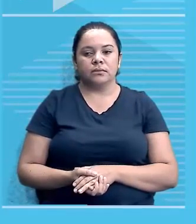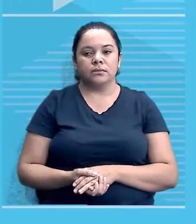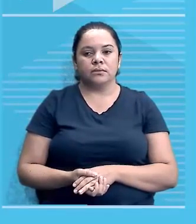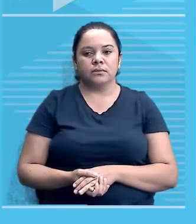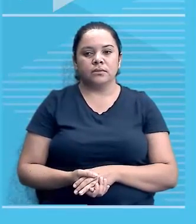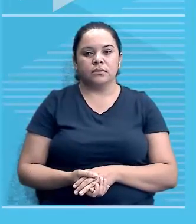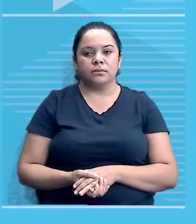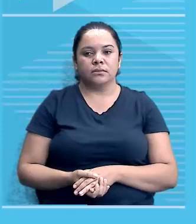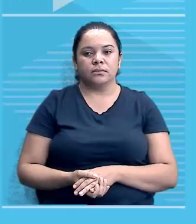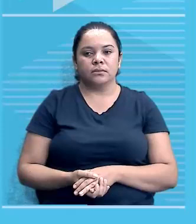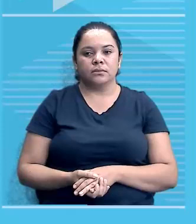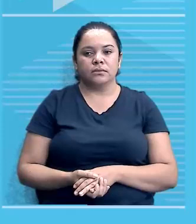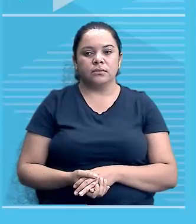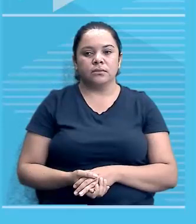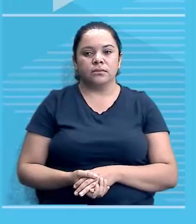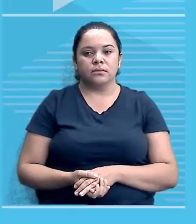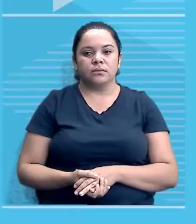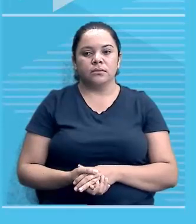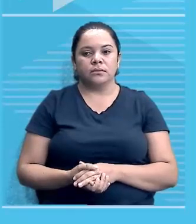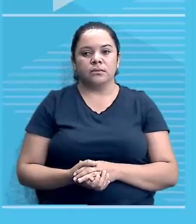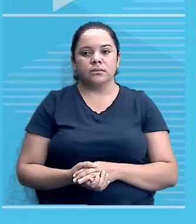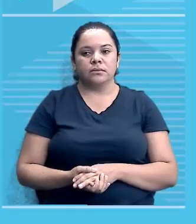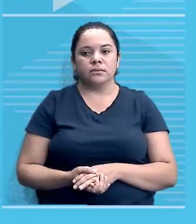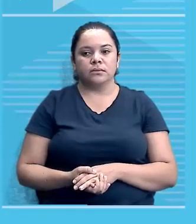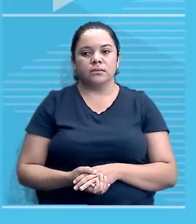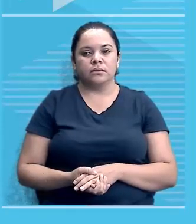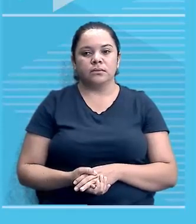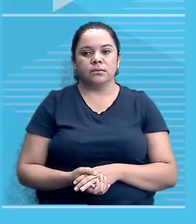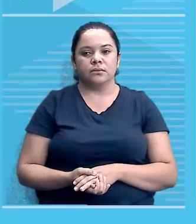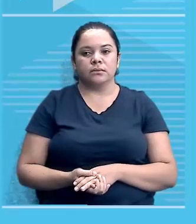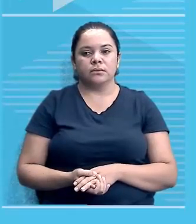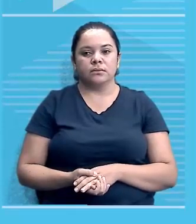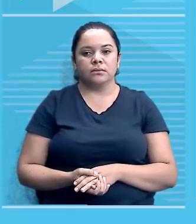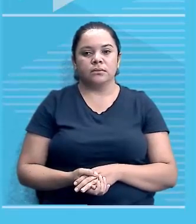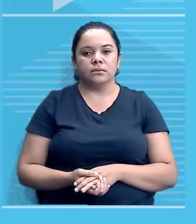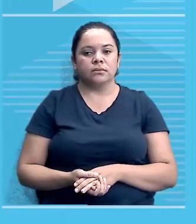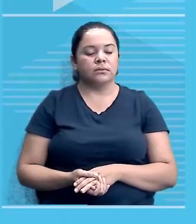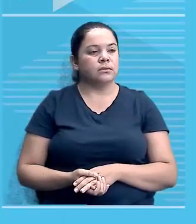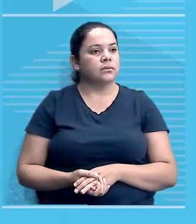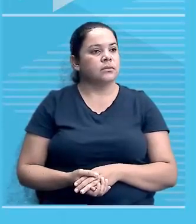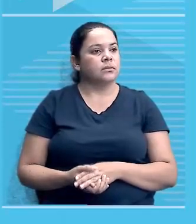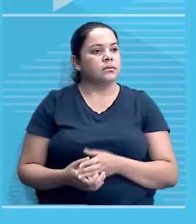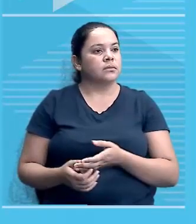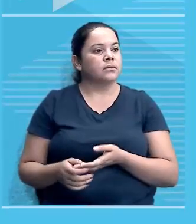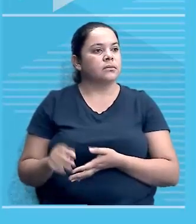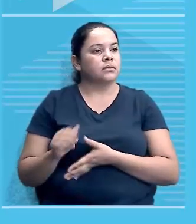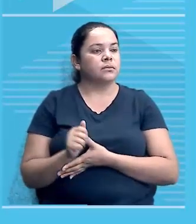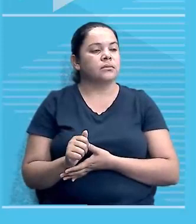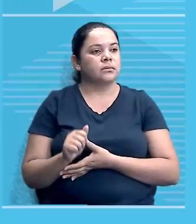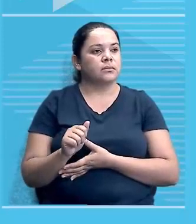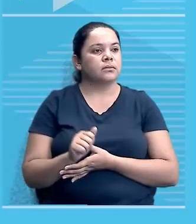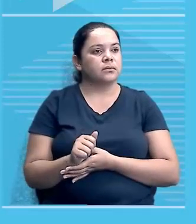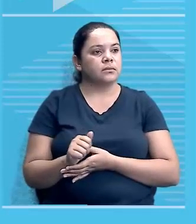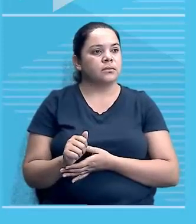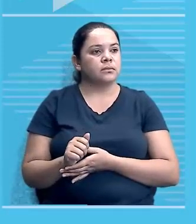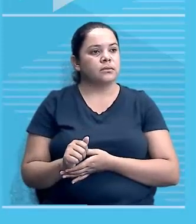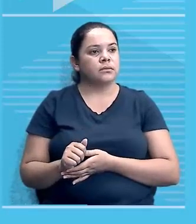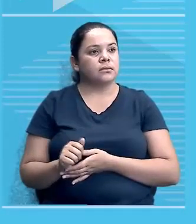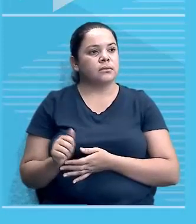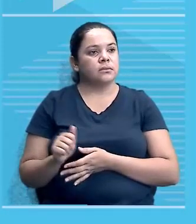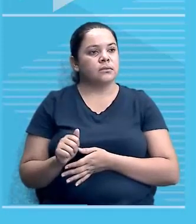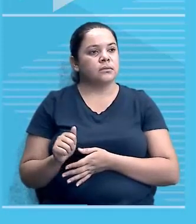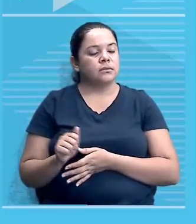metade do século XIX. O que é a alternativa ela derivou da necessidade de